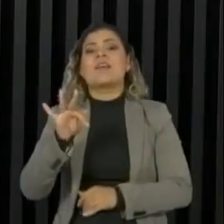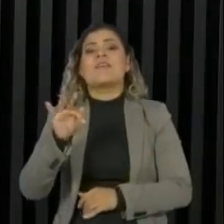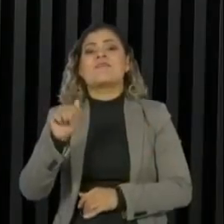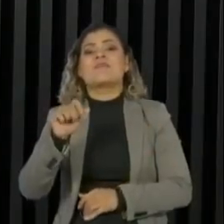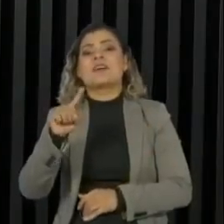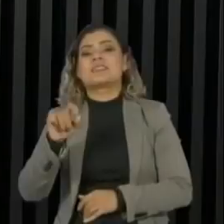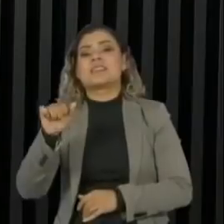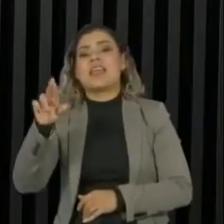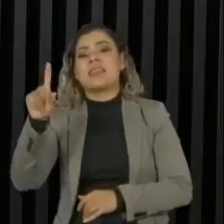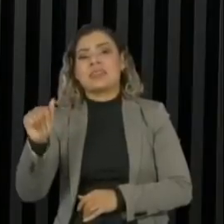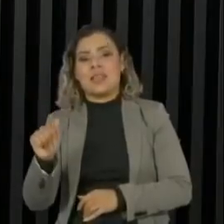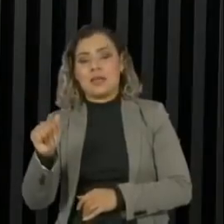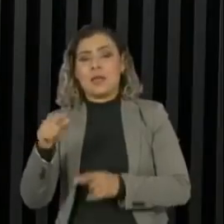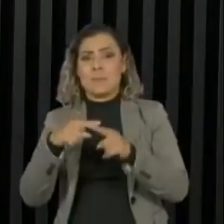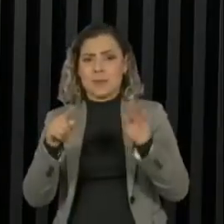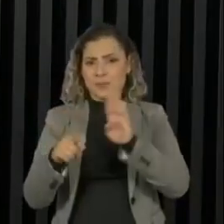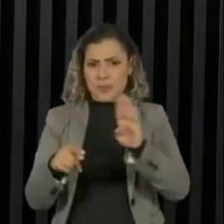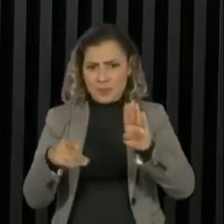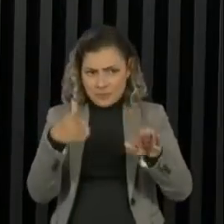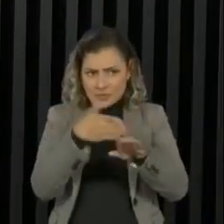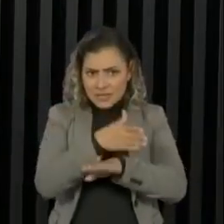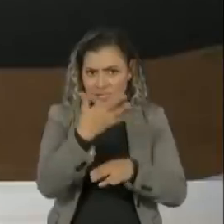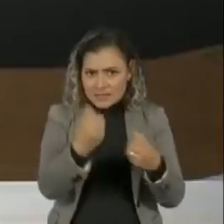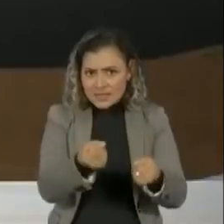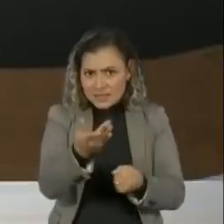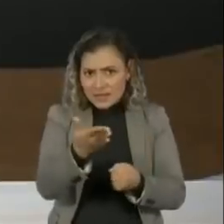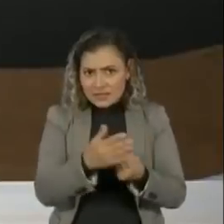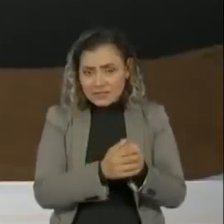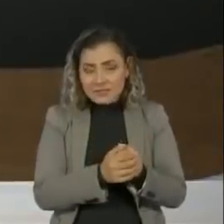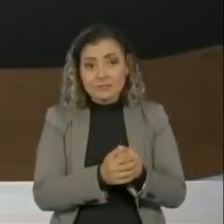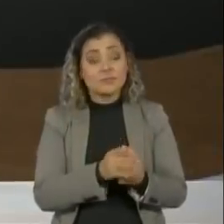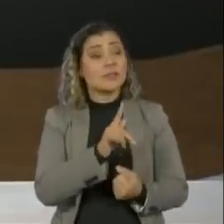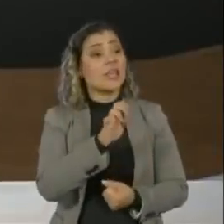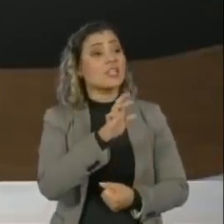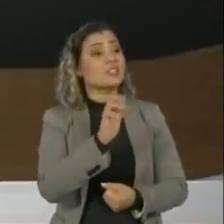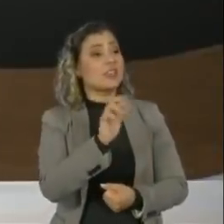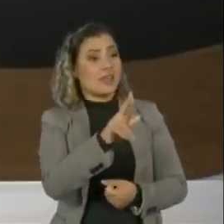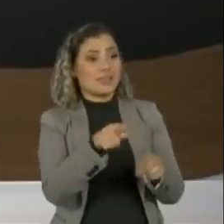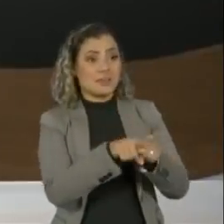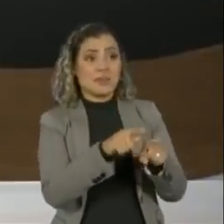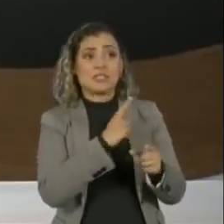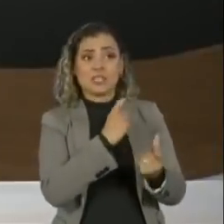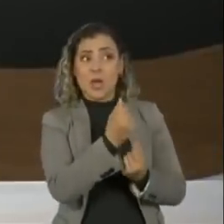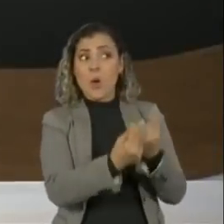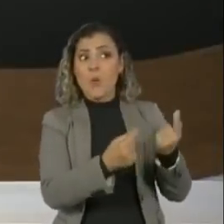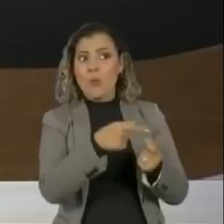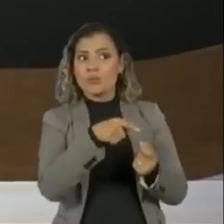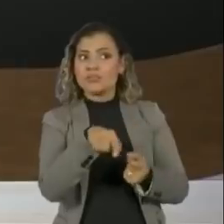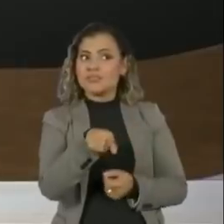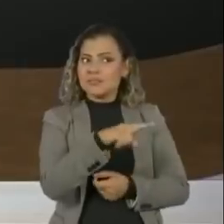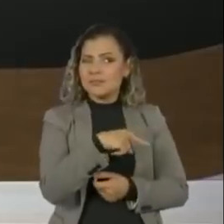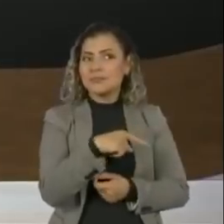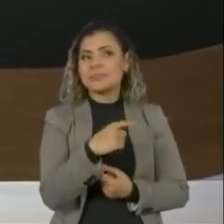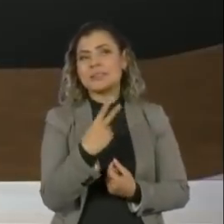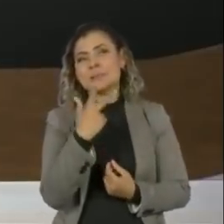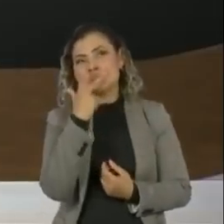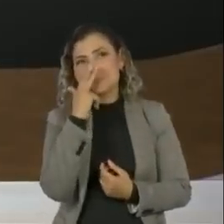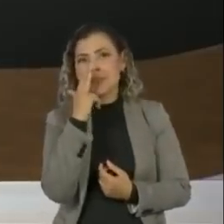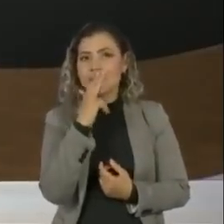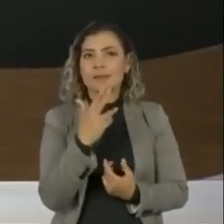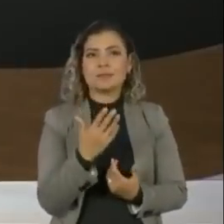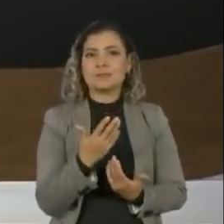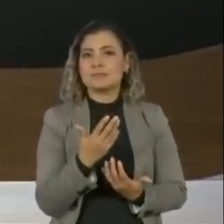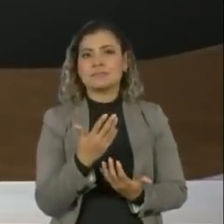mas para o BBB você iria? E eu vou emendar aqui a pergunta do Edgar, porque lá tinha alguns que você demonstrava